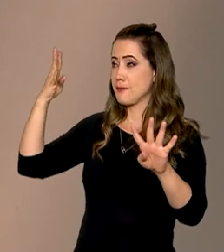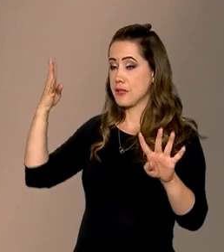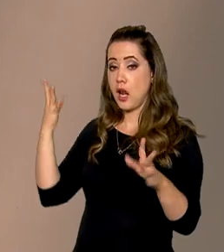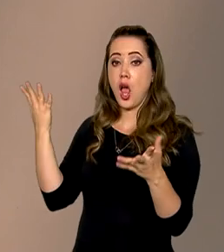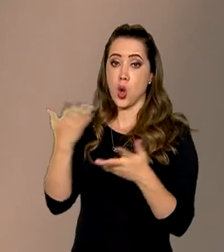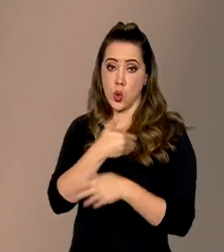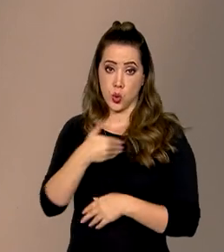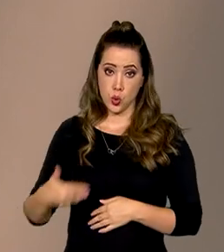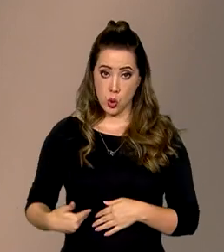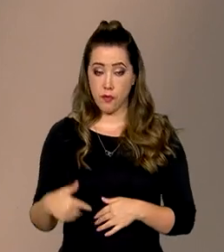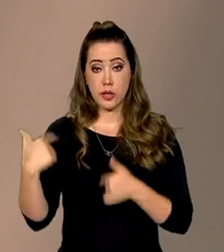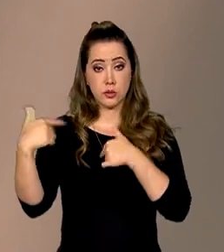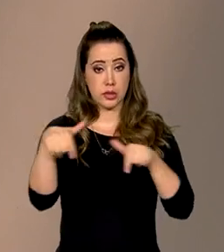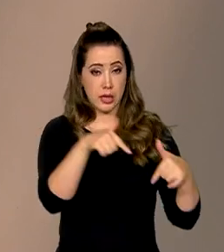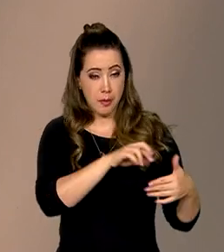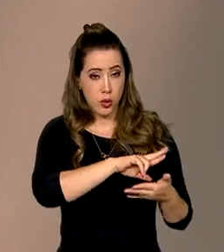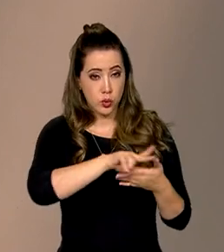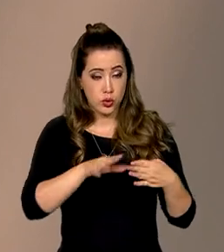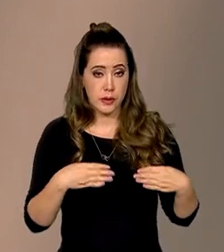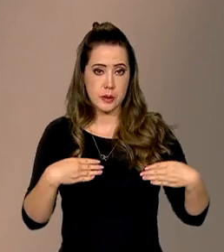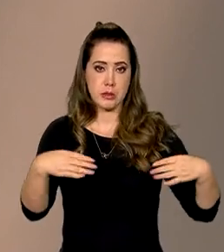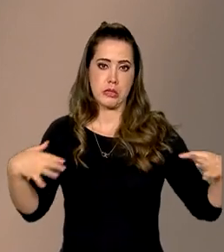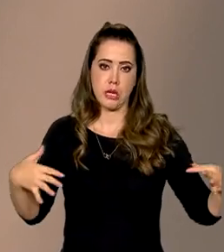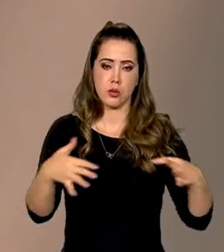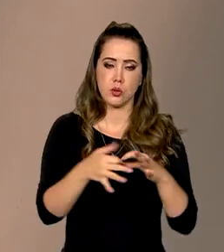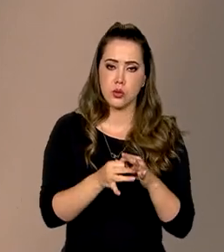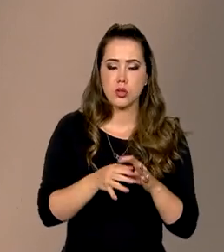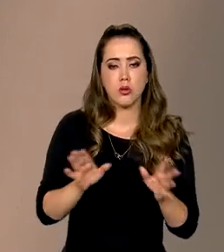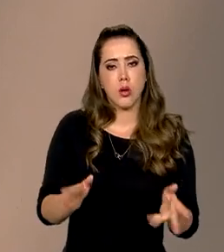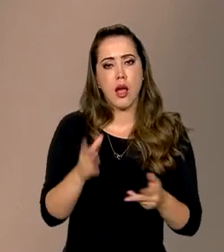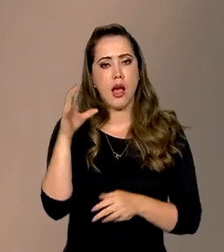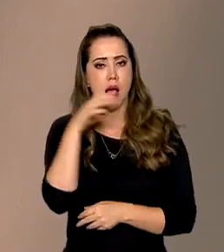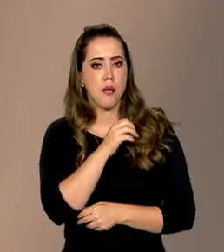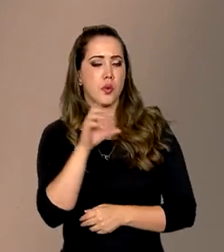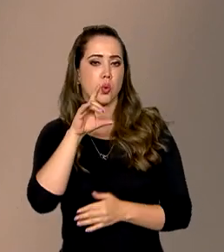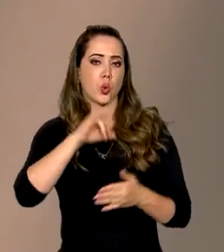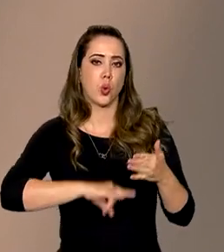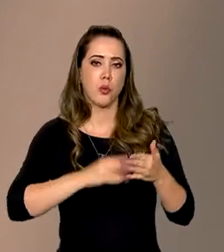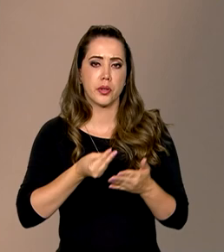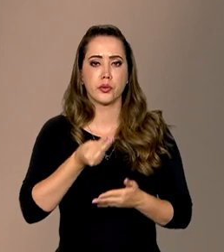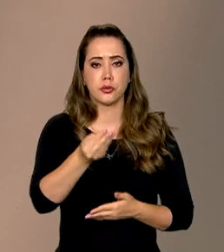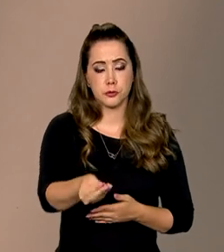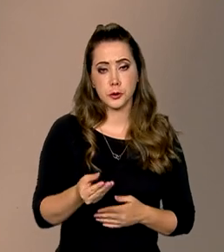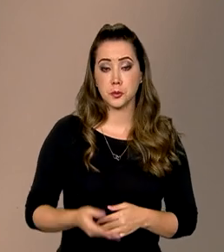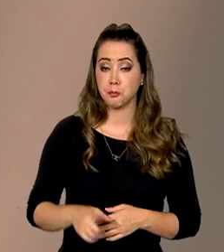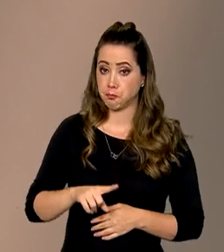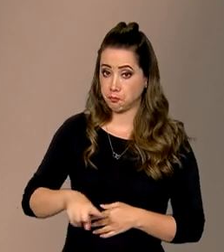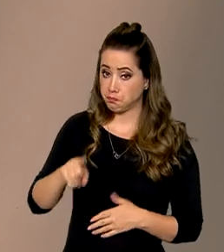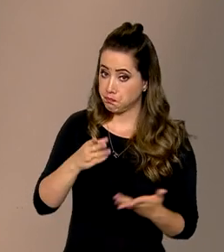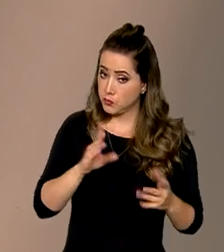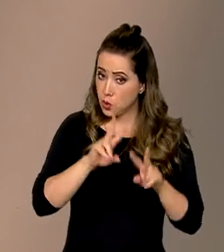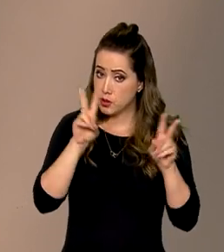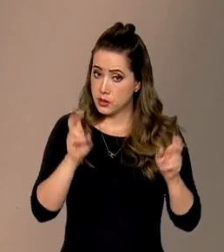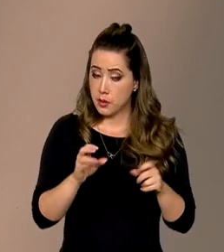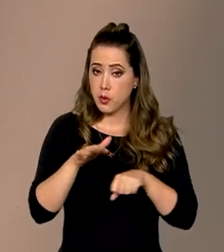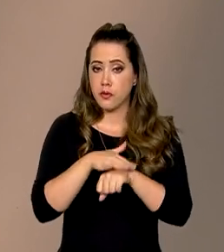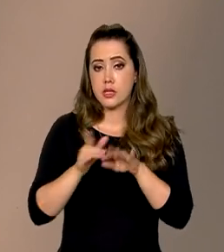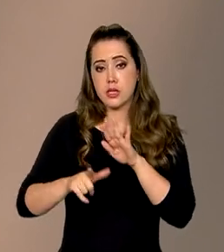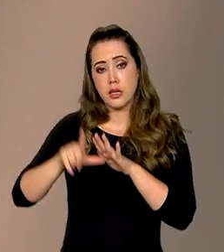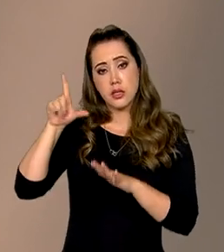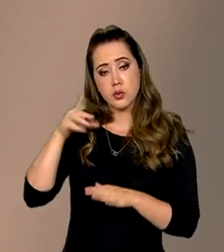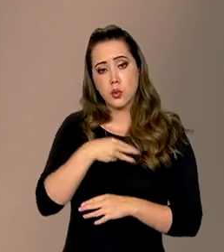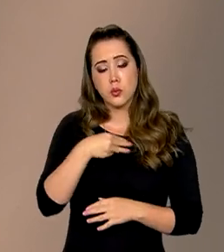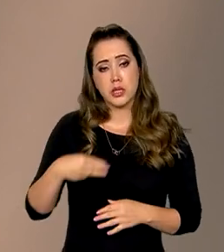força-tarefa interministerial que já está agilizando a entrega do registro para esses profissionais. Sobre esse assunto, eu